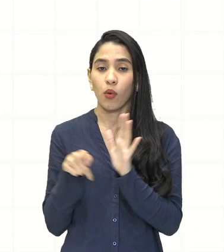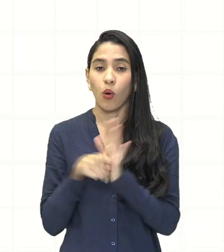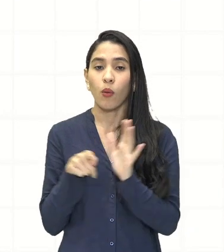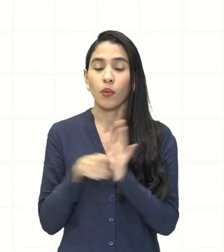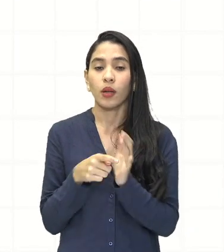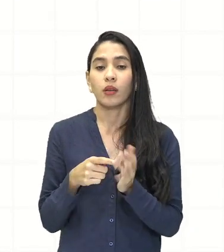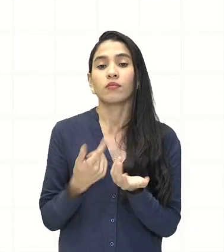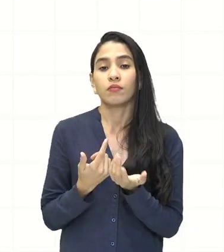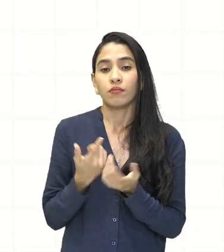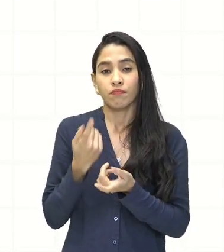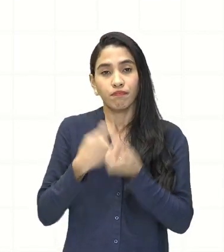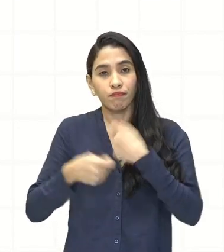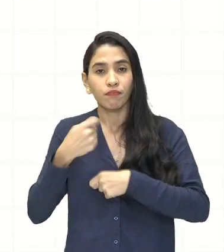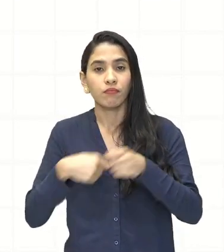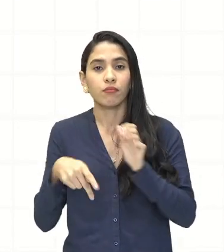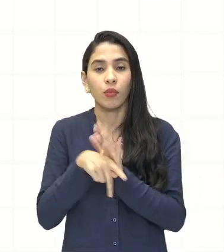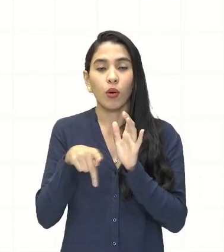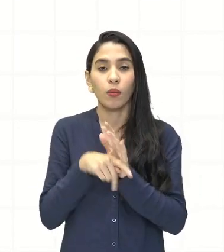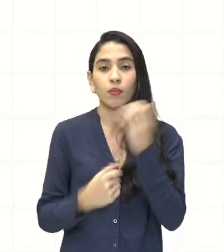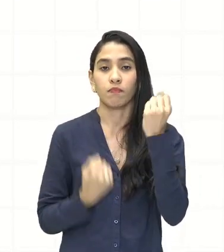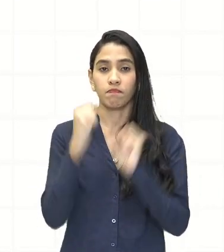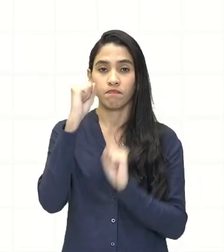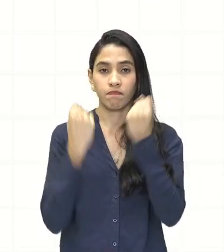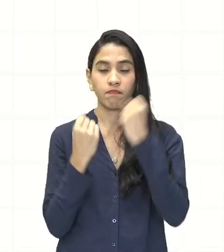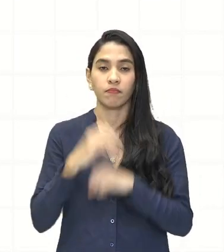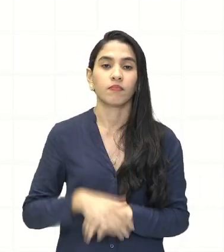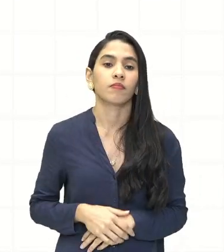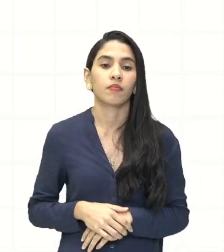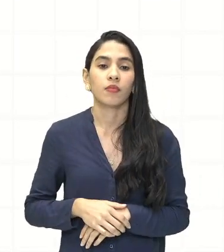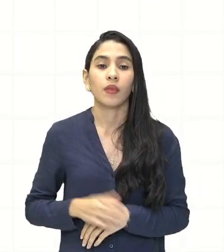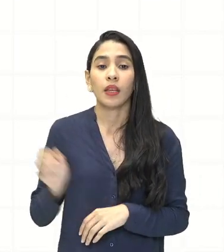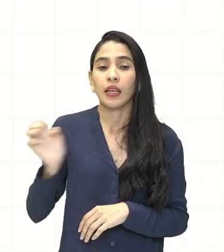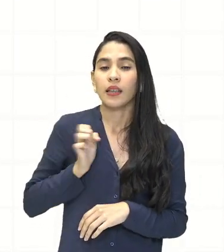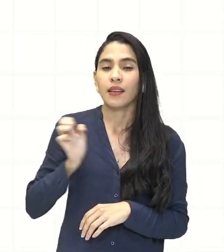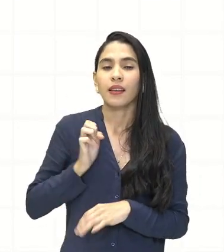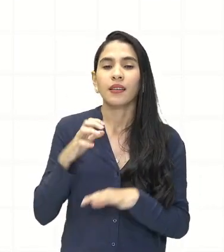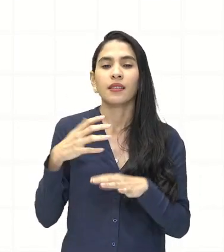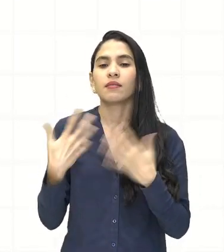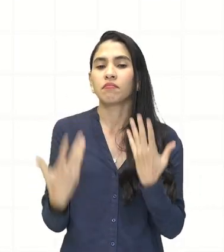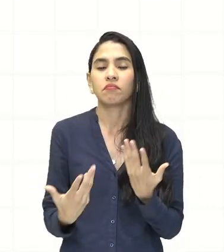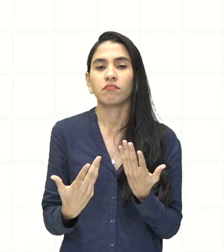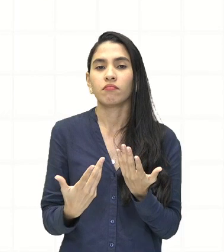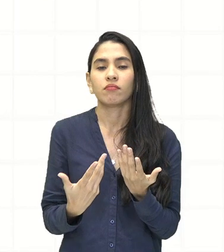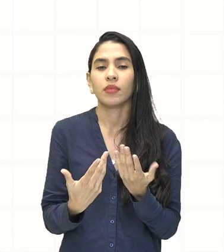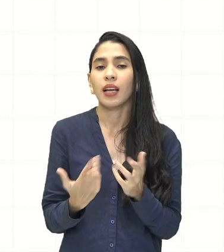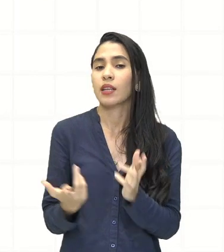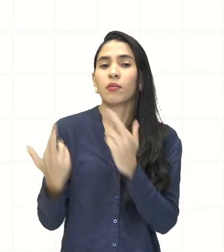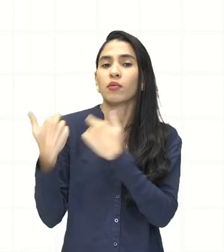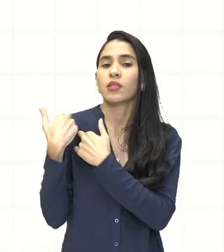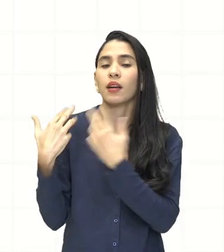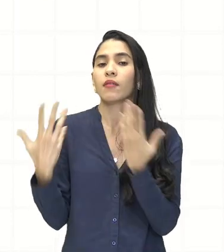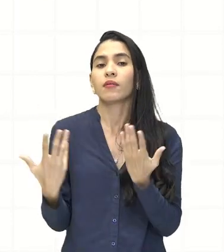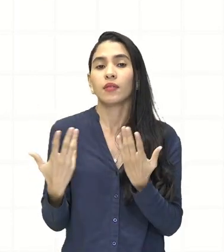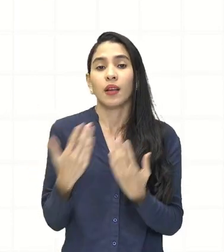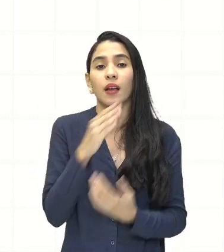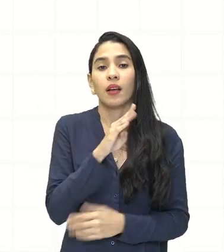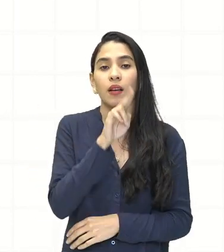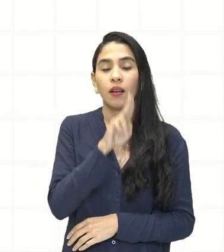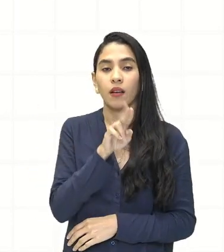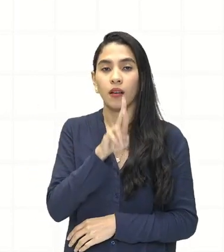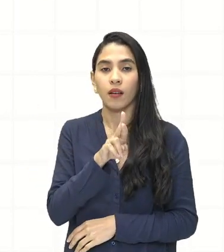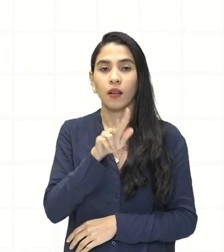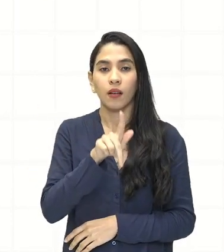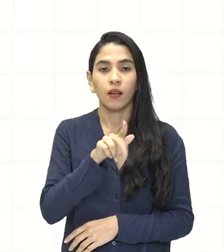produção industrial. Então, essa riqueza vai estar na mão de quem, professora? Na mão justamente dos burgueses. E esse